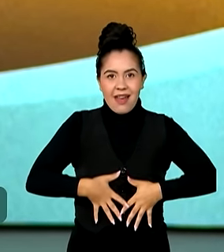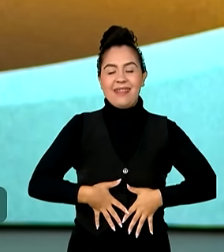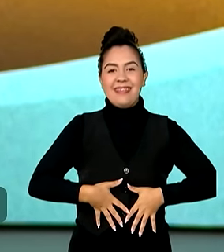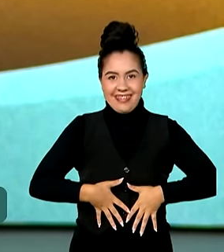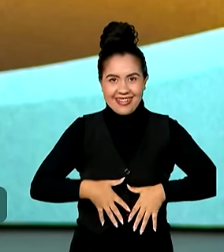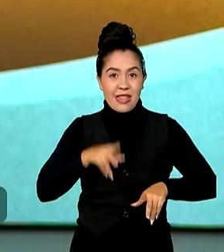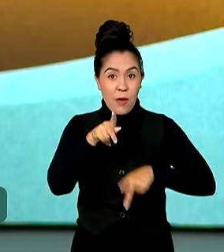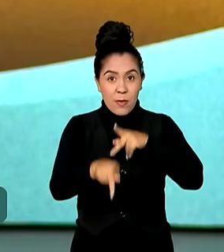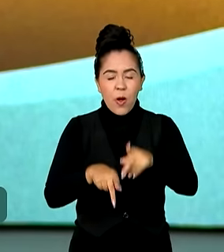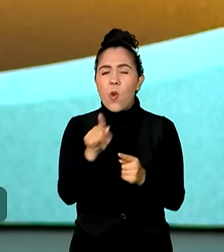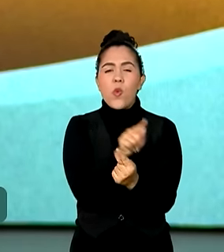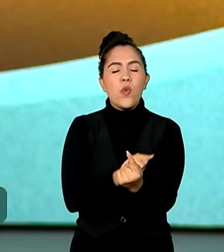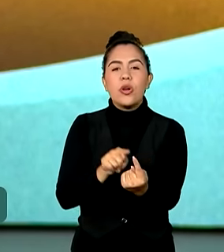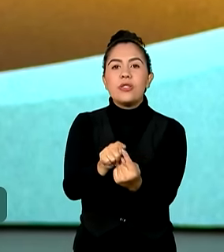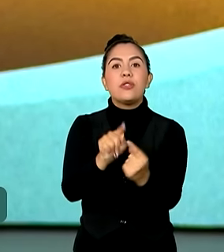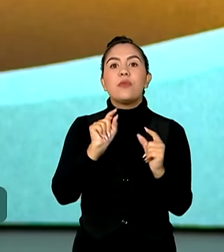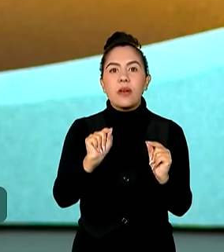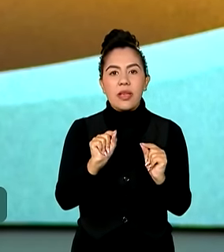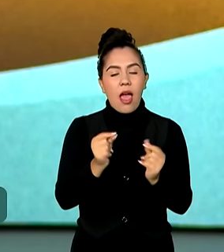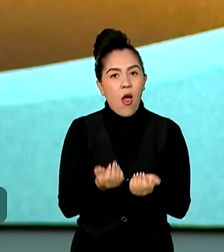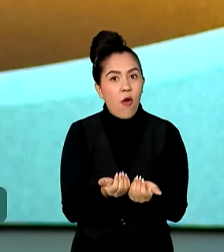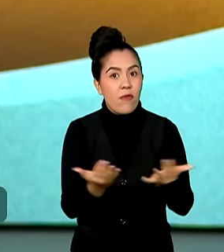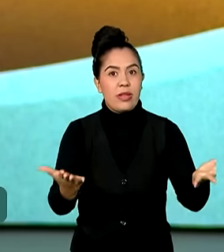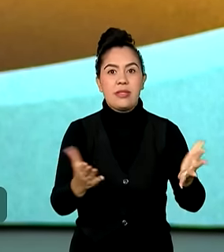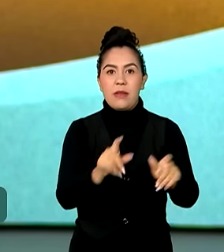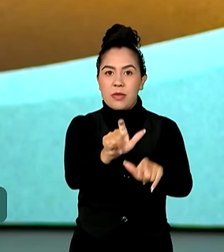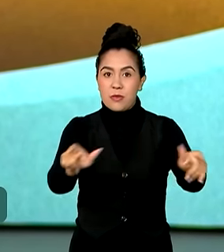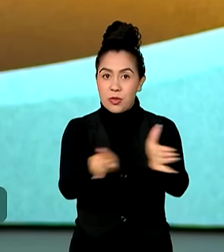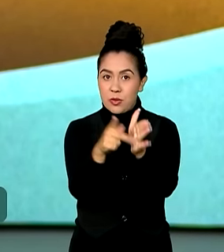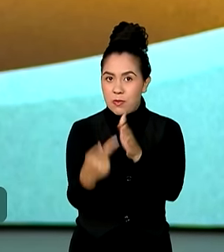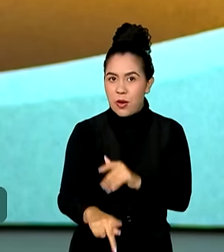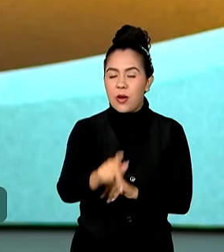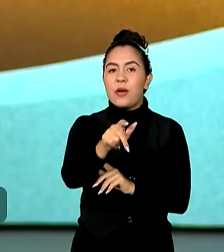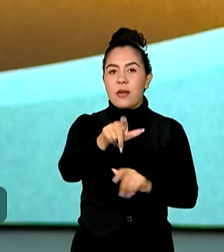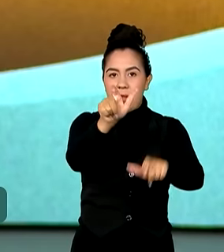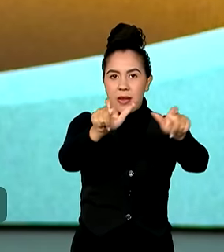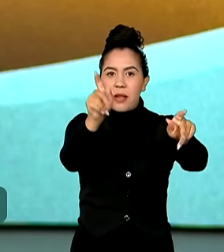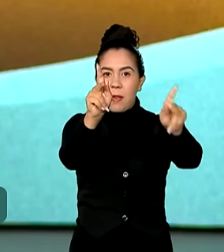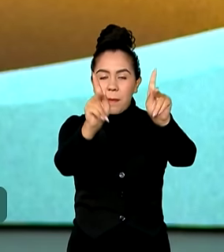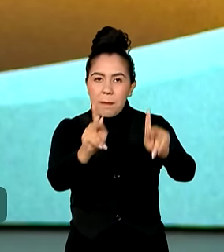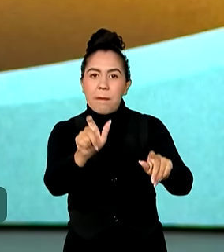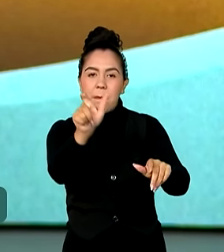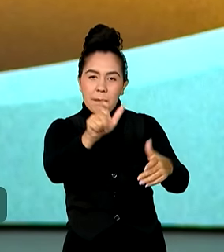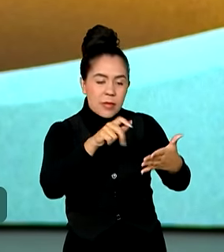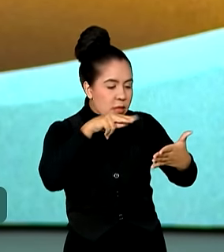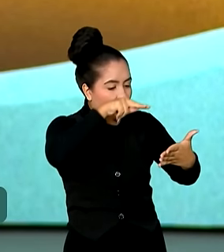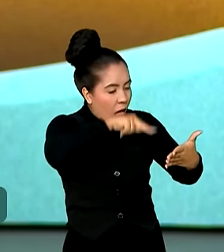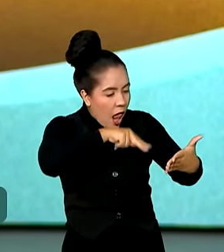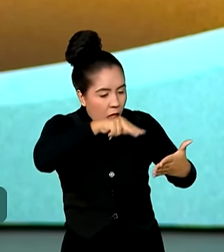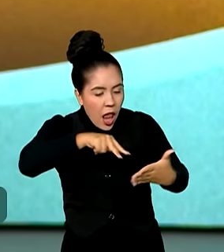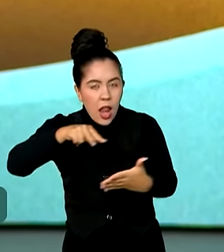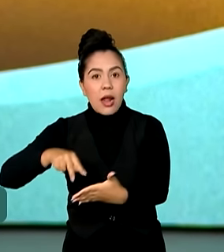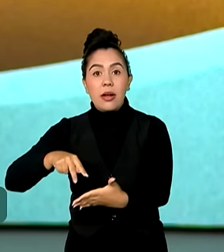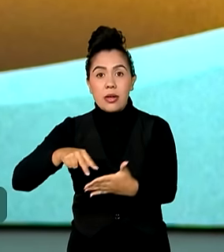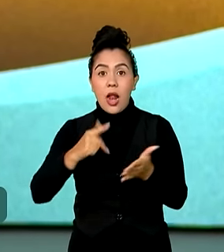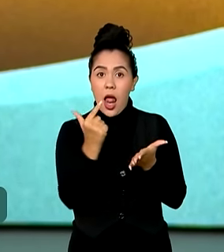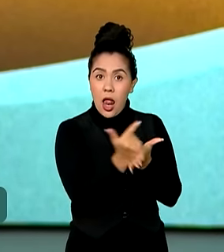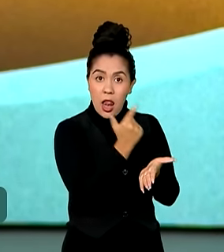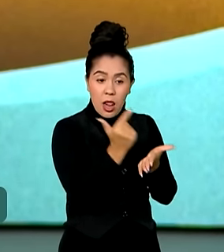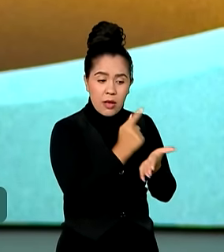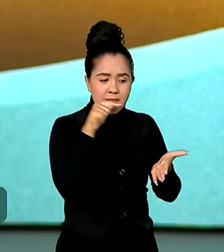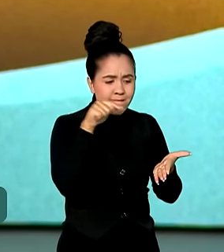objetivos é fazer do Brasil um país de leitores e leitoras. Os livros são